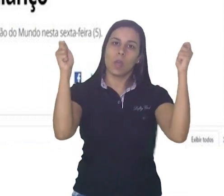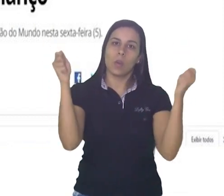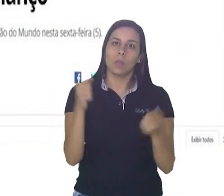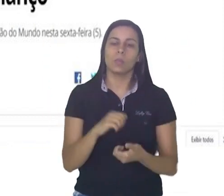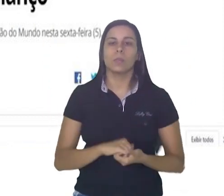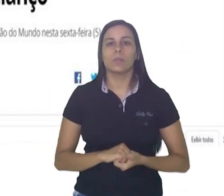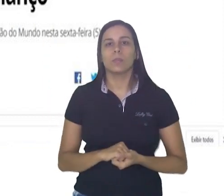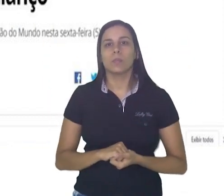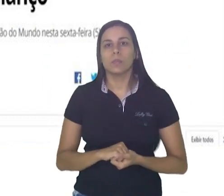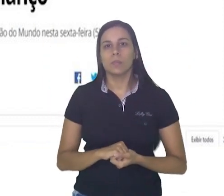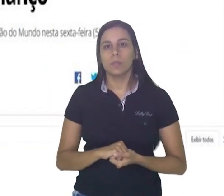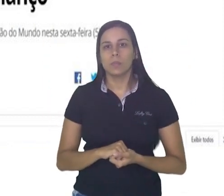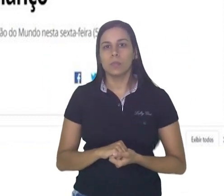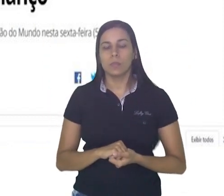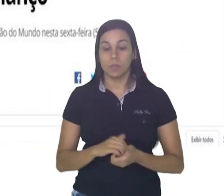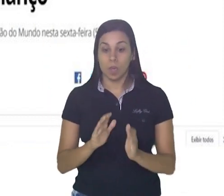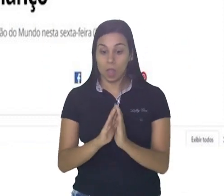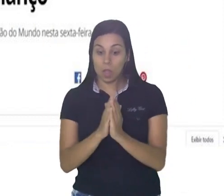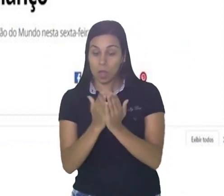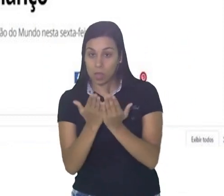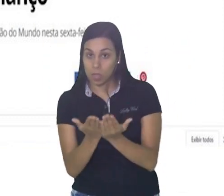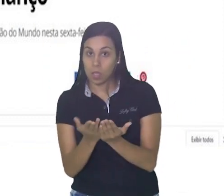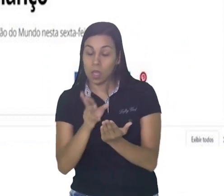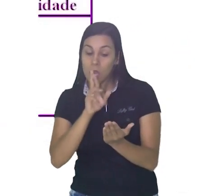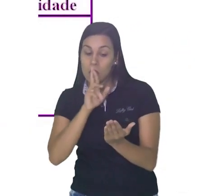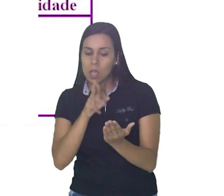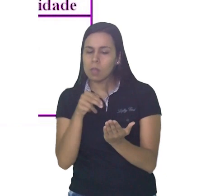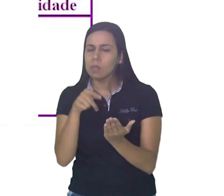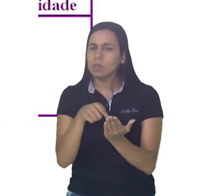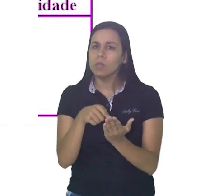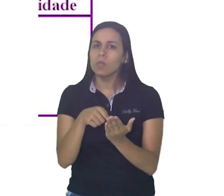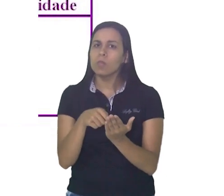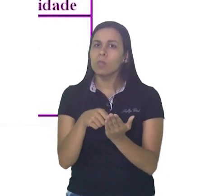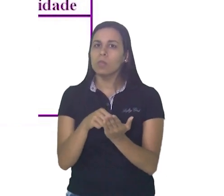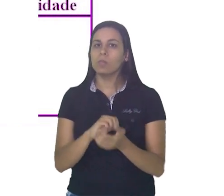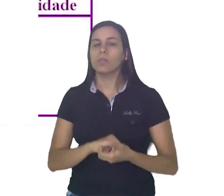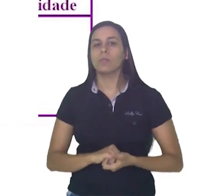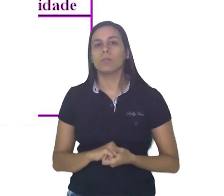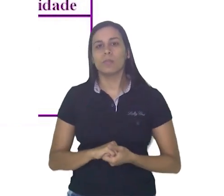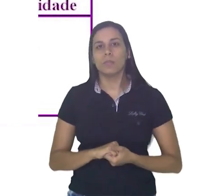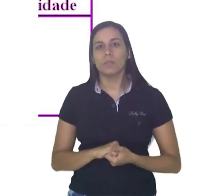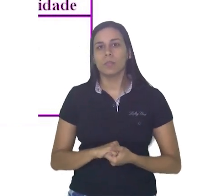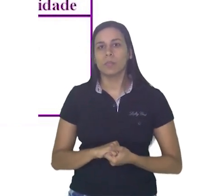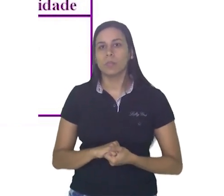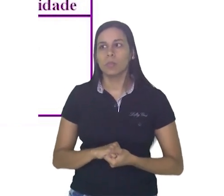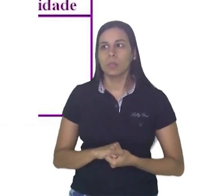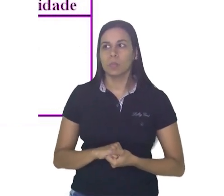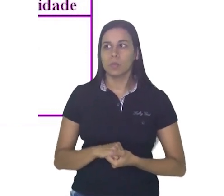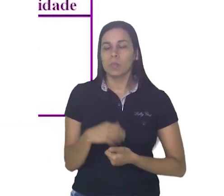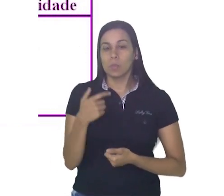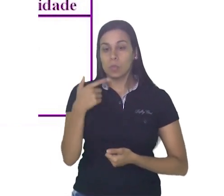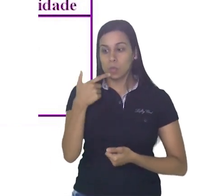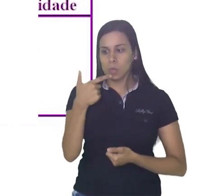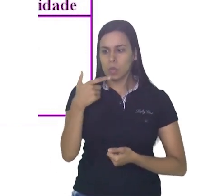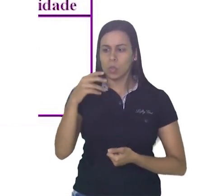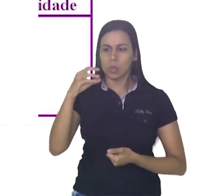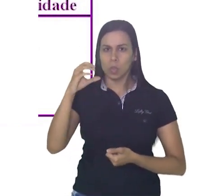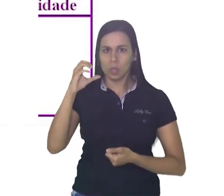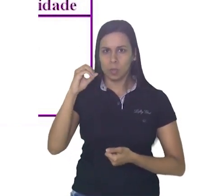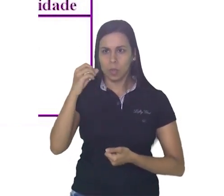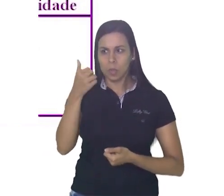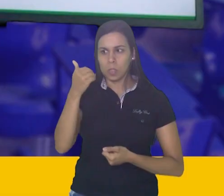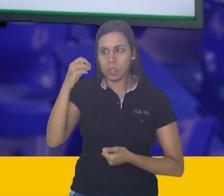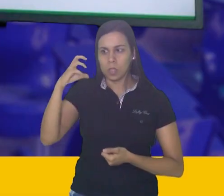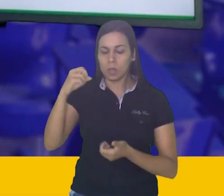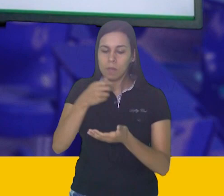2019. Em seu caderno, responda, escreva por extenso 2019. Essa é fácil.